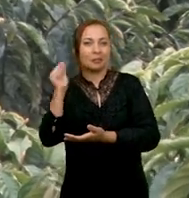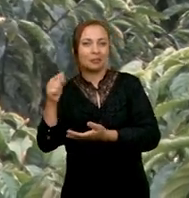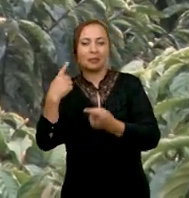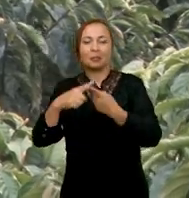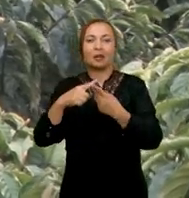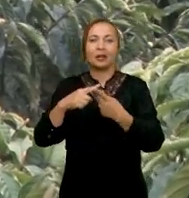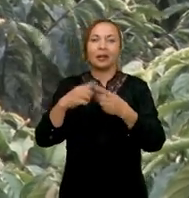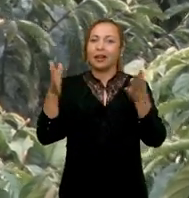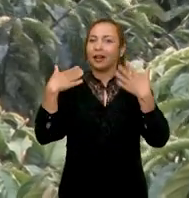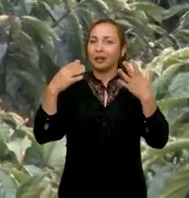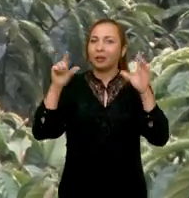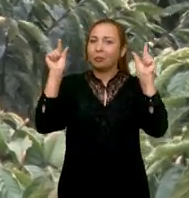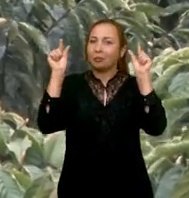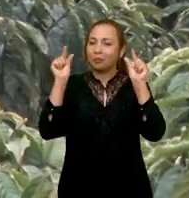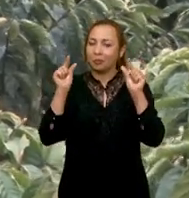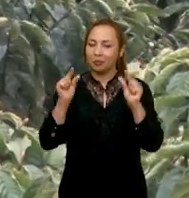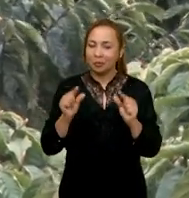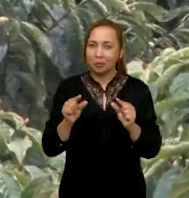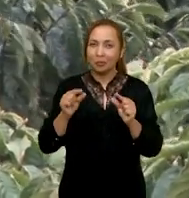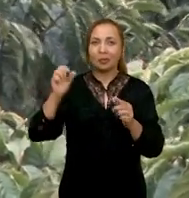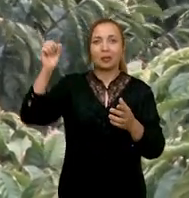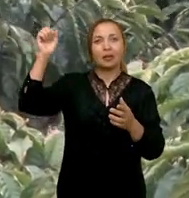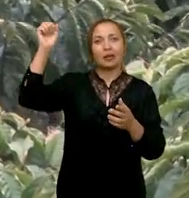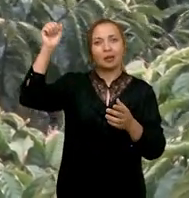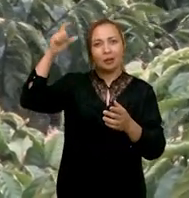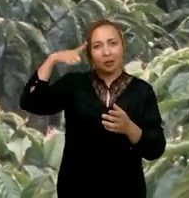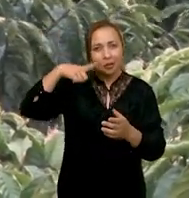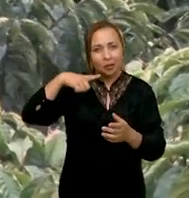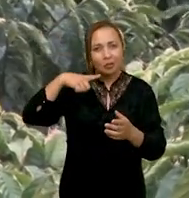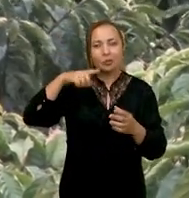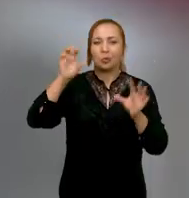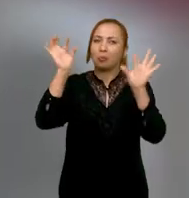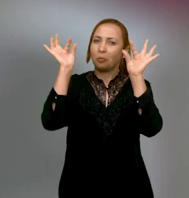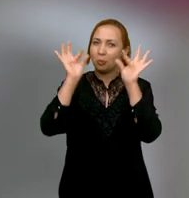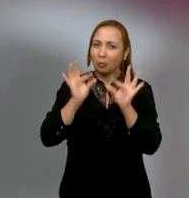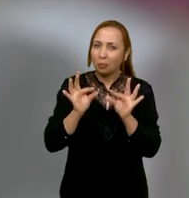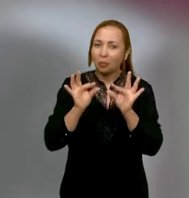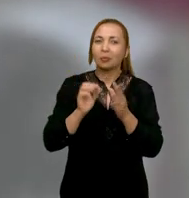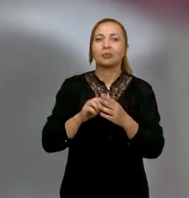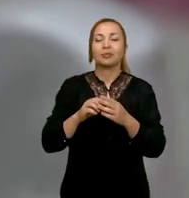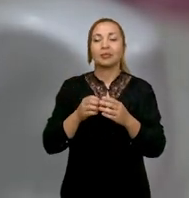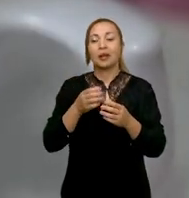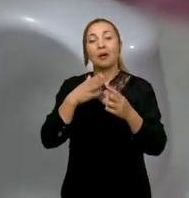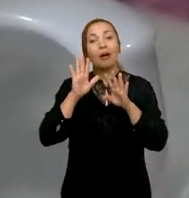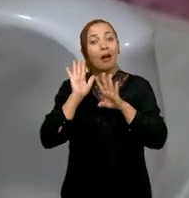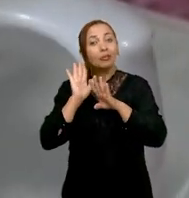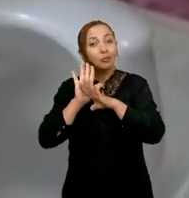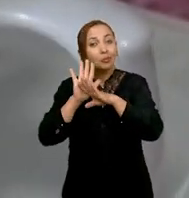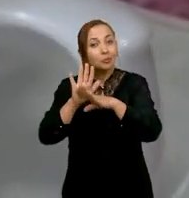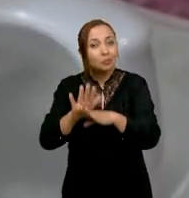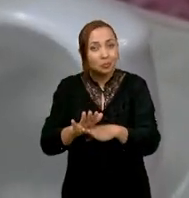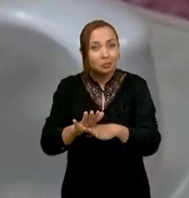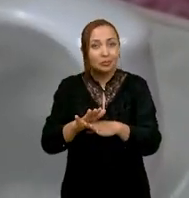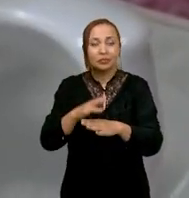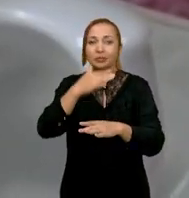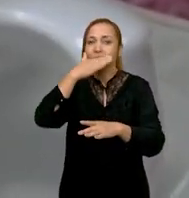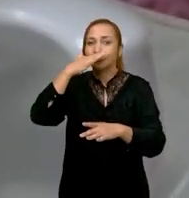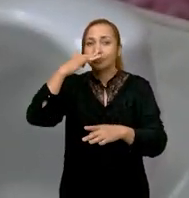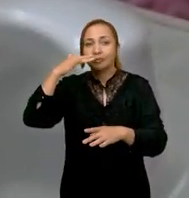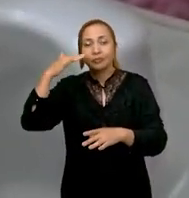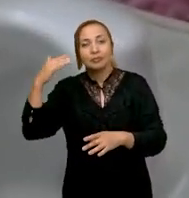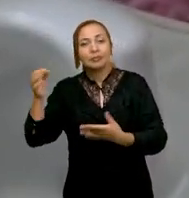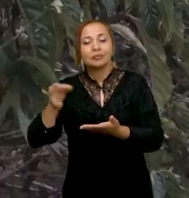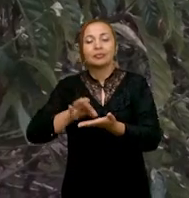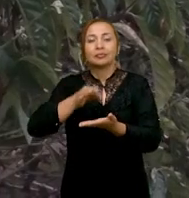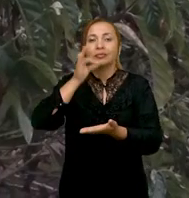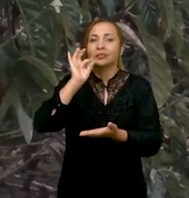baixas, baixa luminosidade. Então, favorecem o aroma